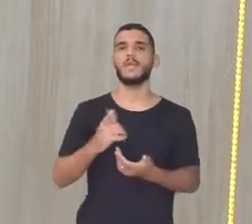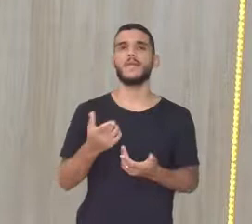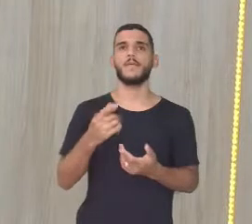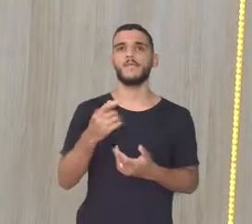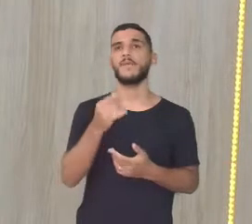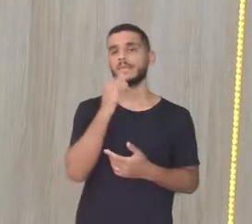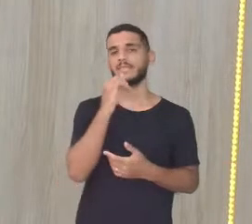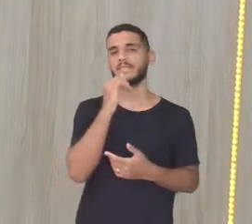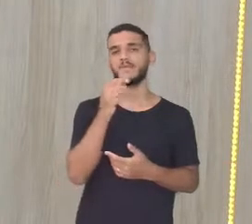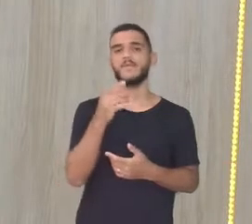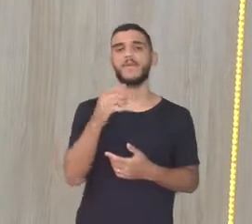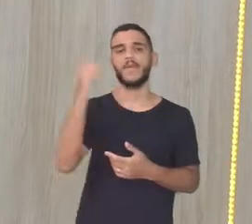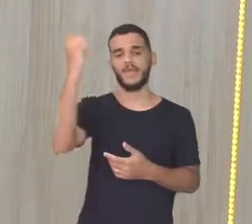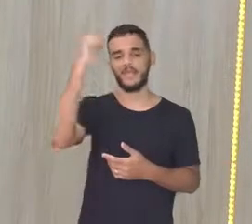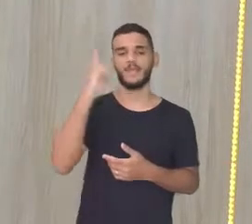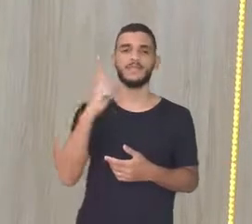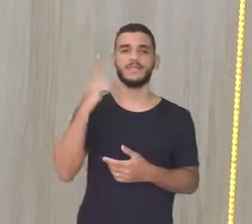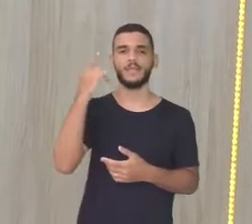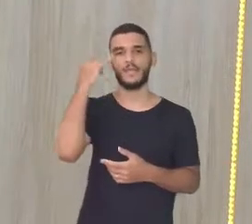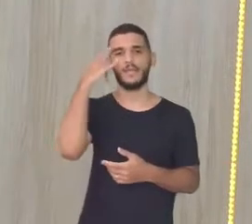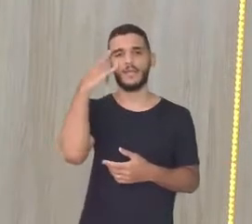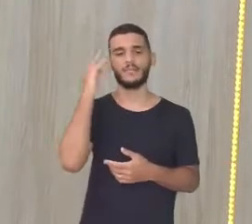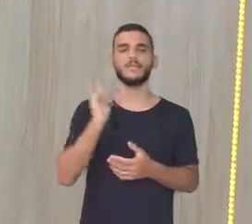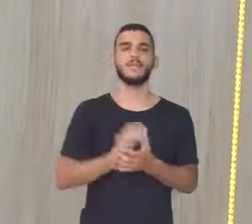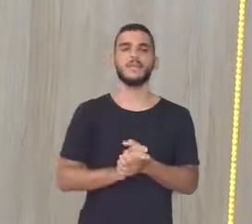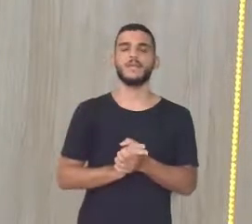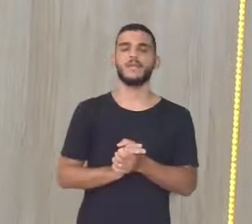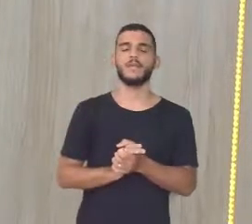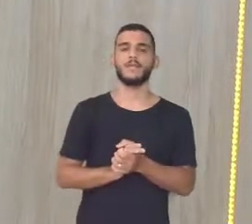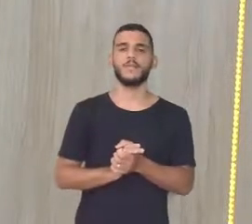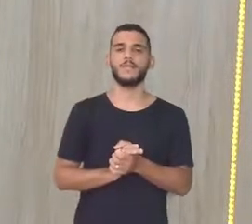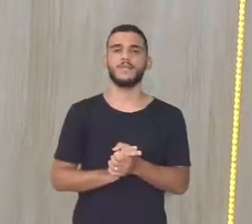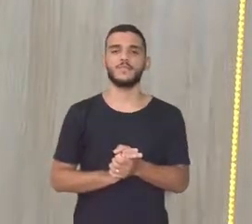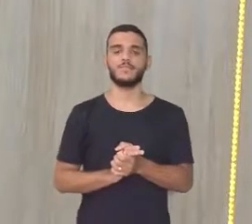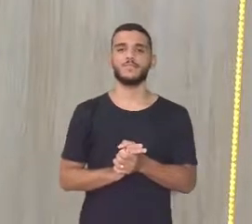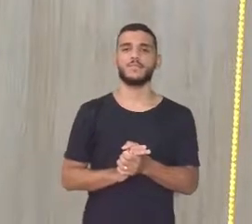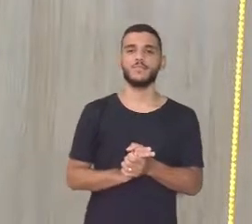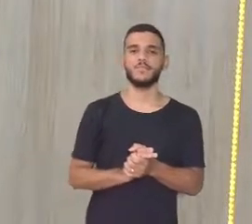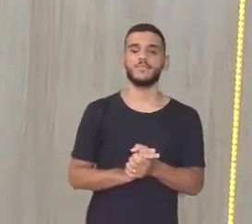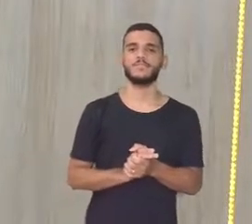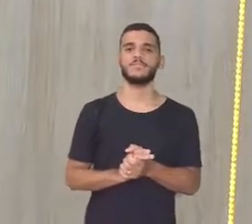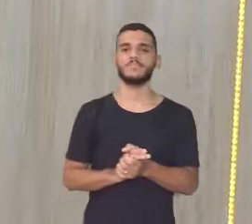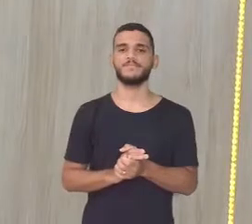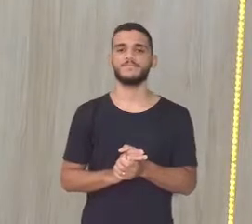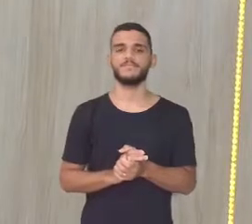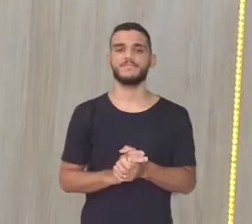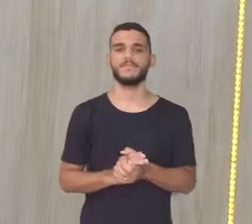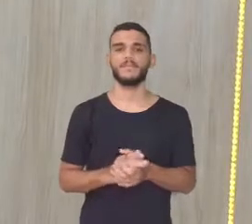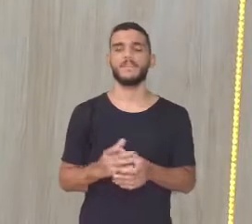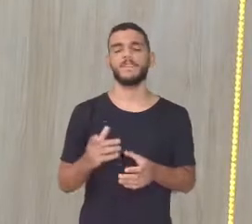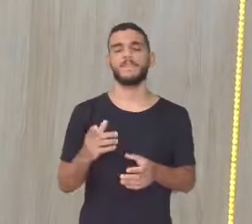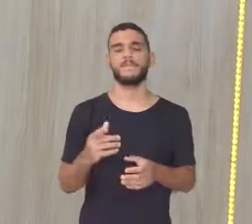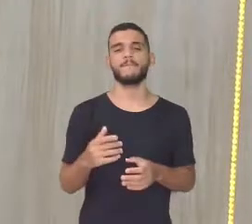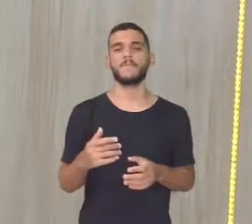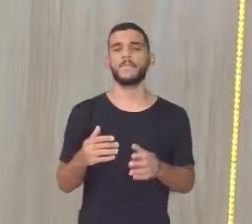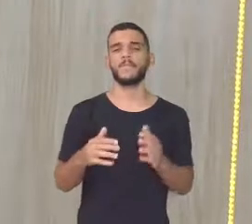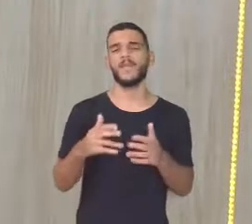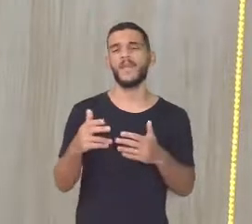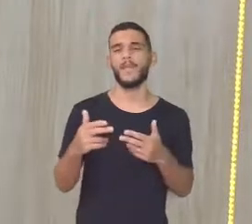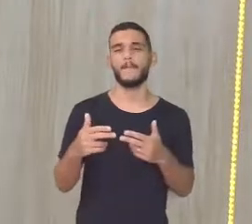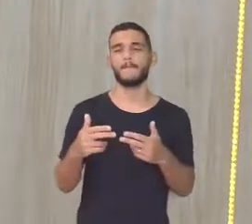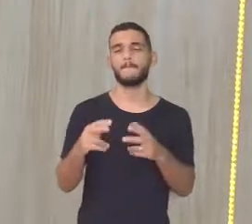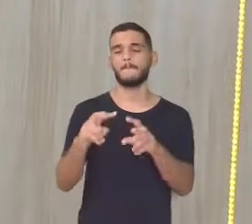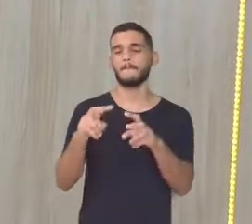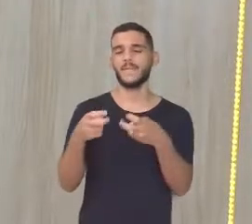Down Você não parece Com os É O pessoal ali do Da